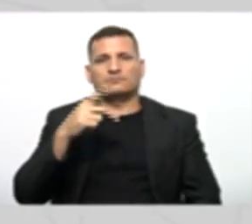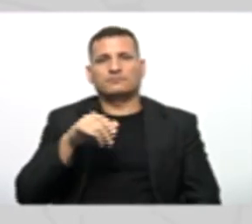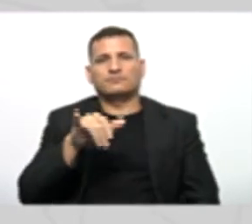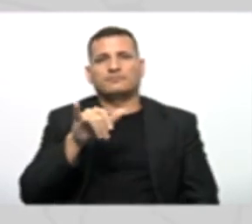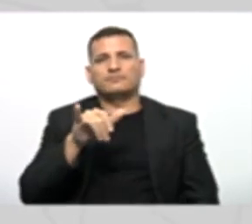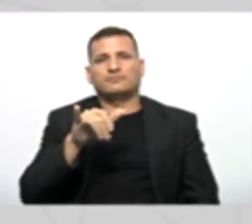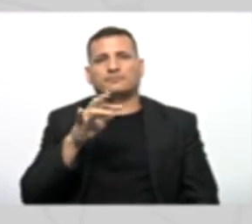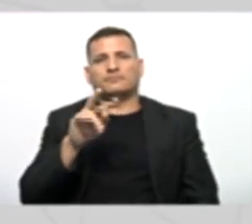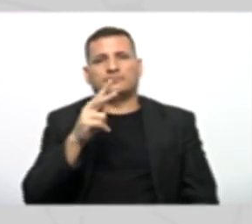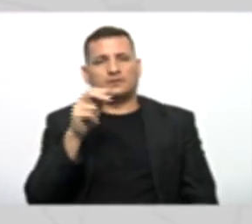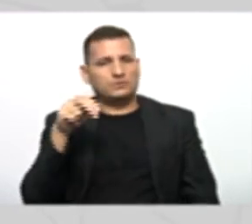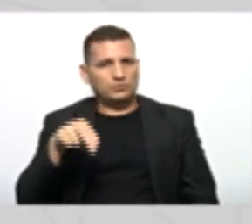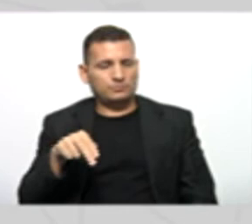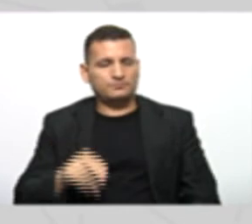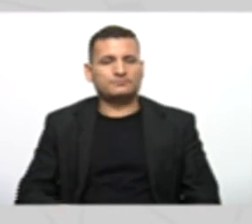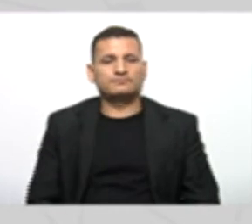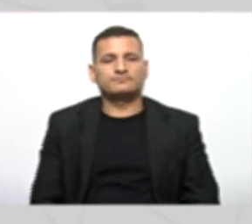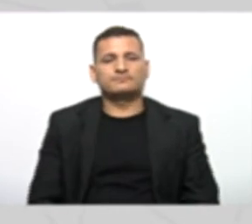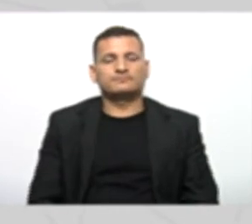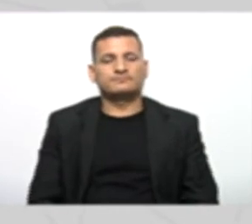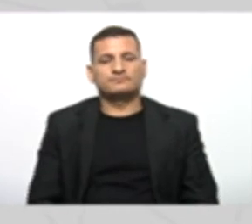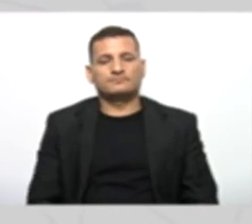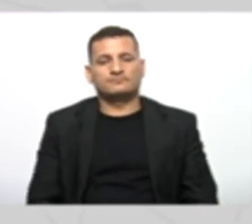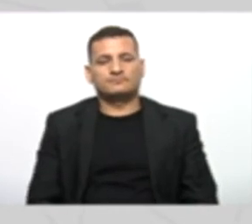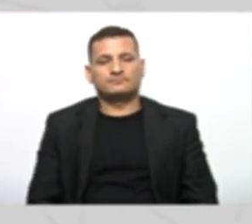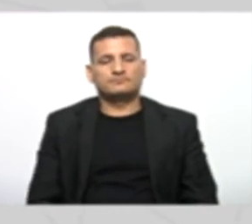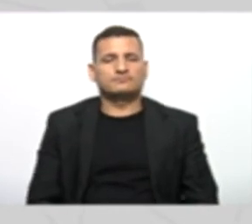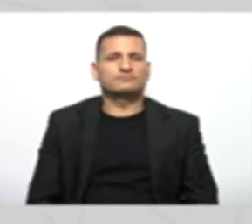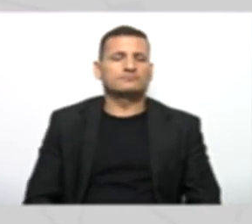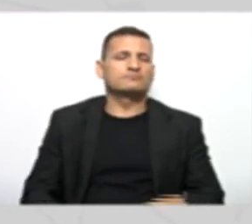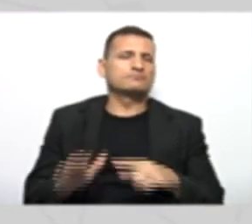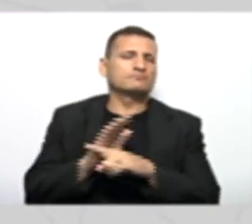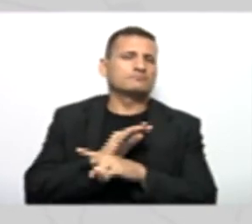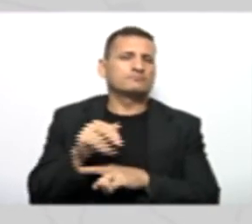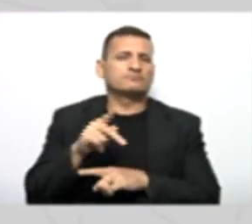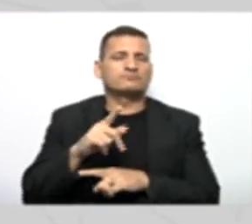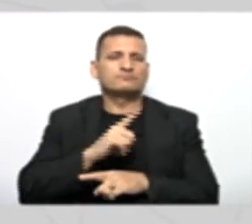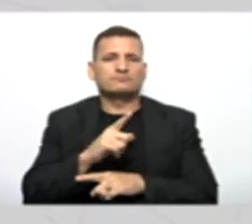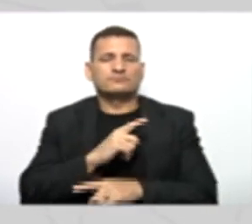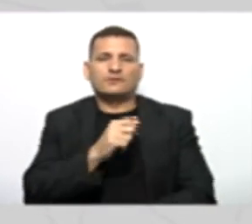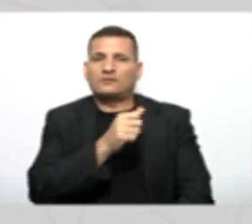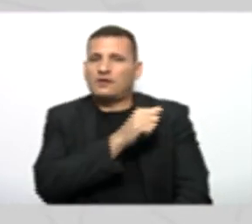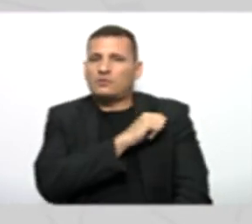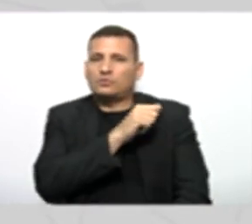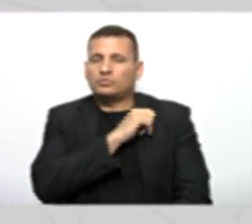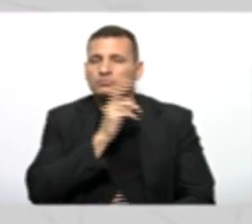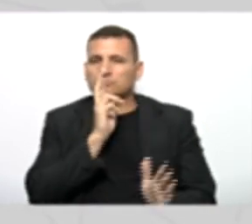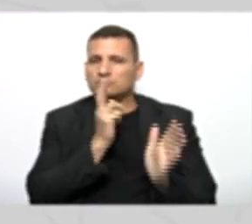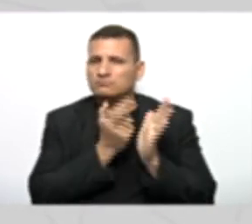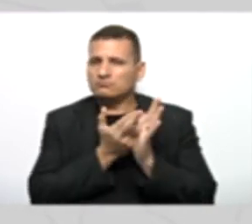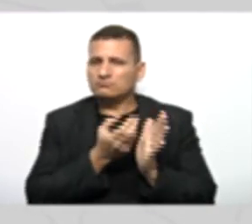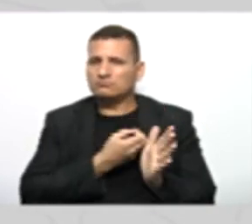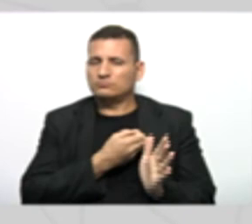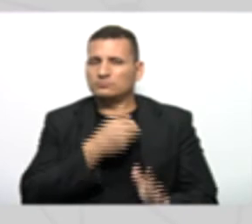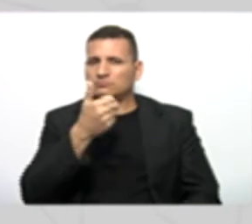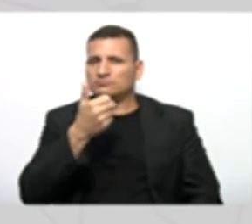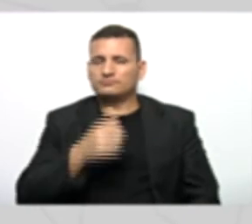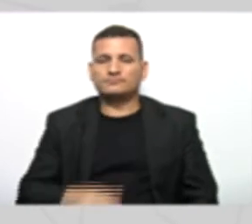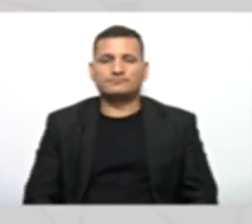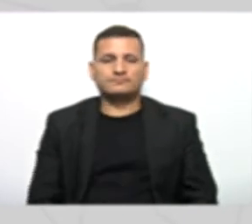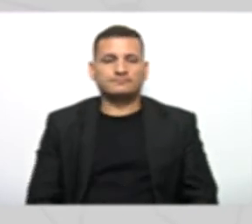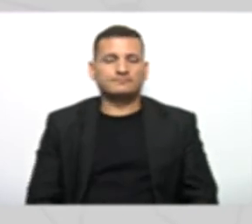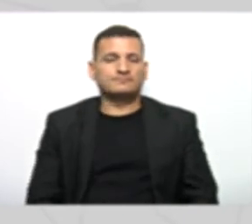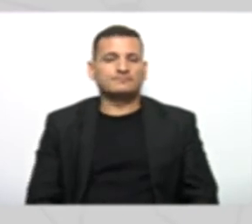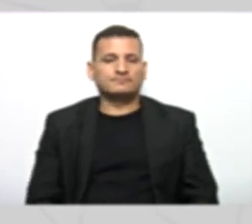memória Né pessoal Que nós acabamos de ver aqui Professor Jordano Mandaram aí Respostas da questão Número 1 pra gente Vamos lá Questão